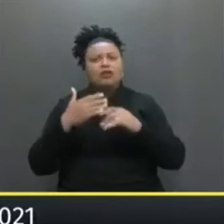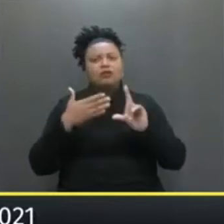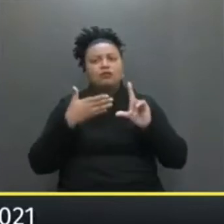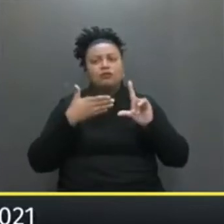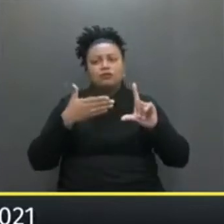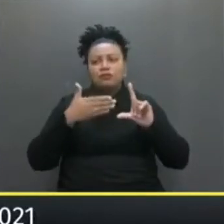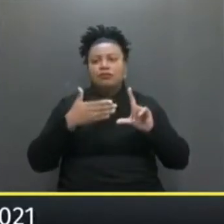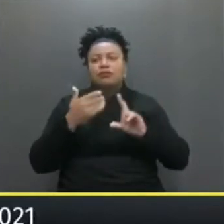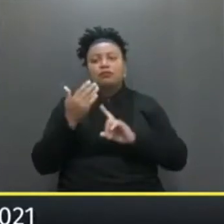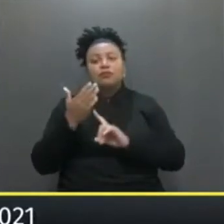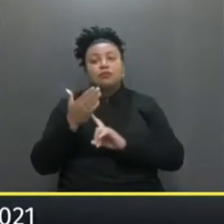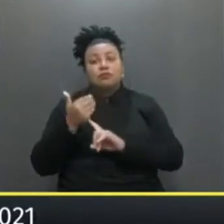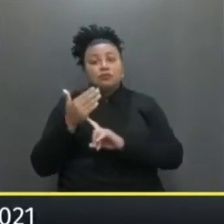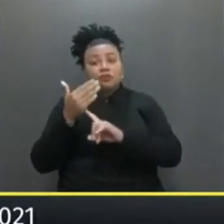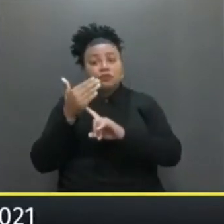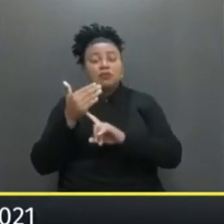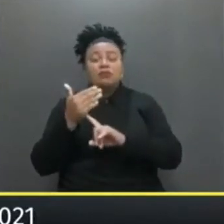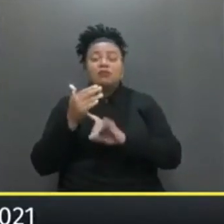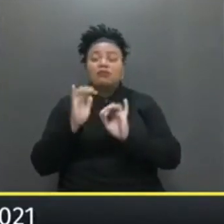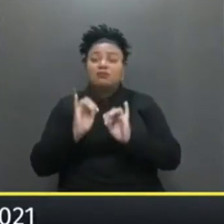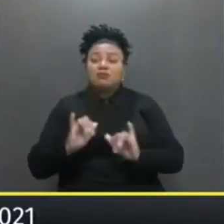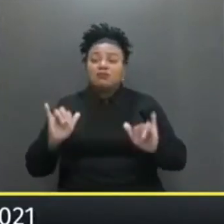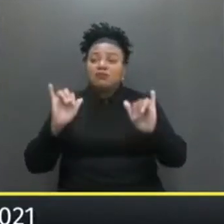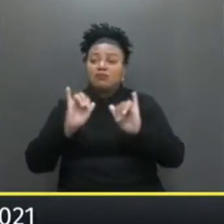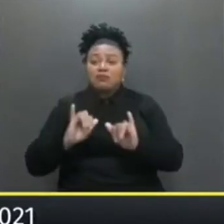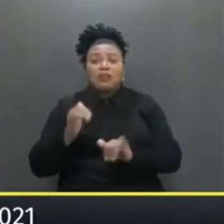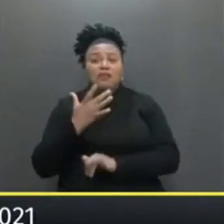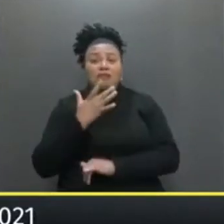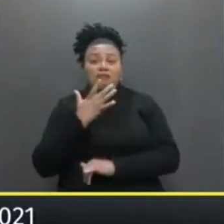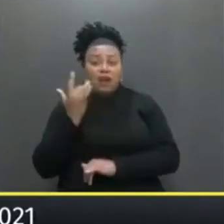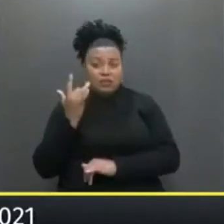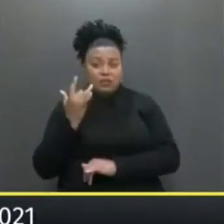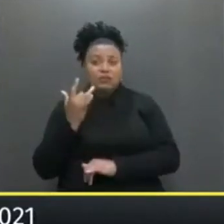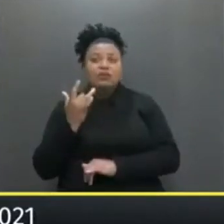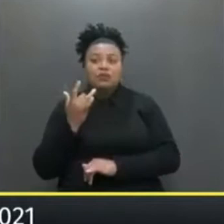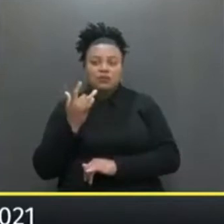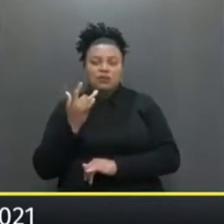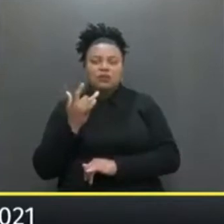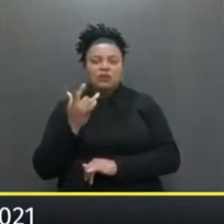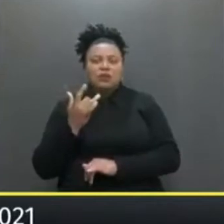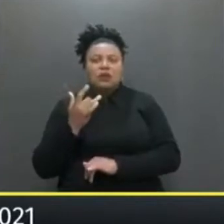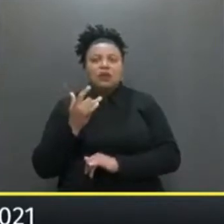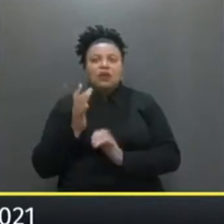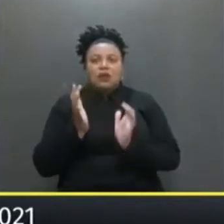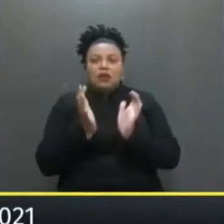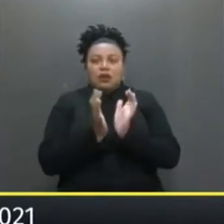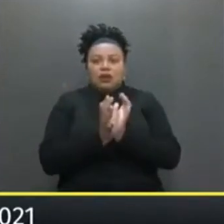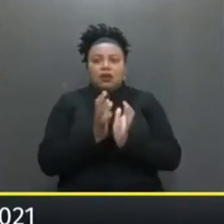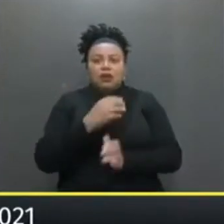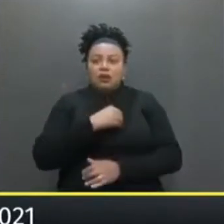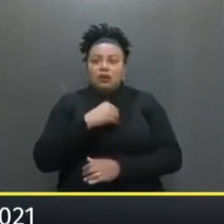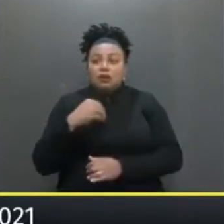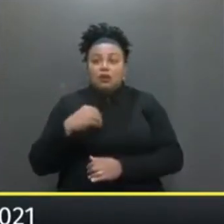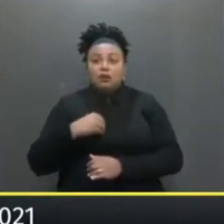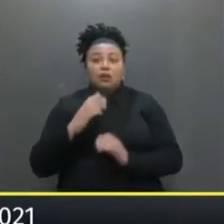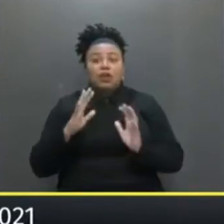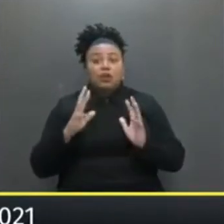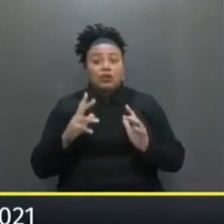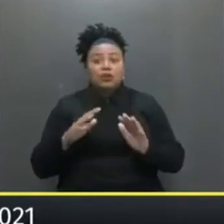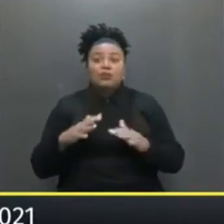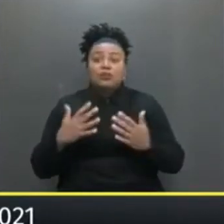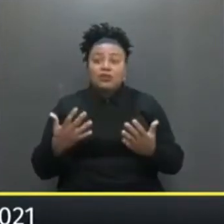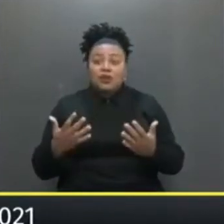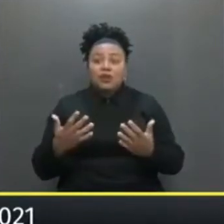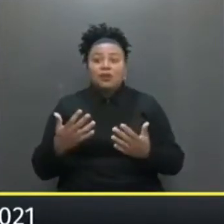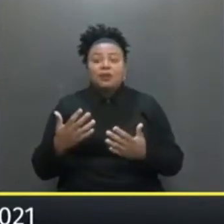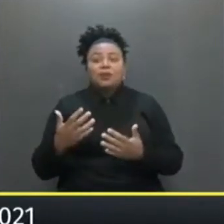plataformas De tecnologia Para distribuir De forma fácil A informação A classe médica E informação A todos Então